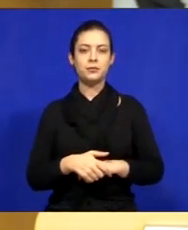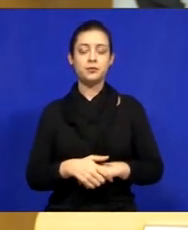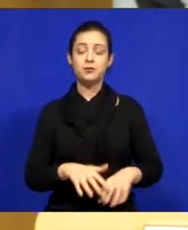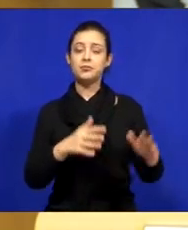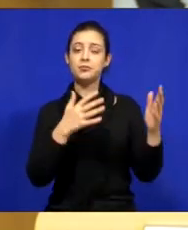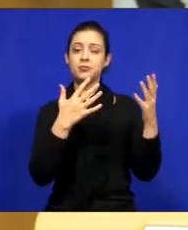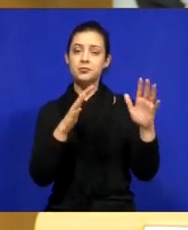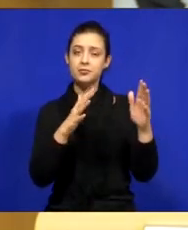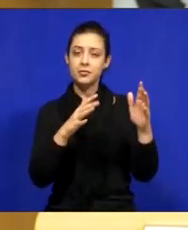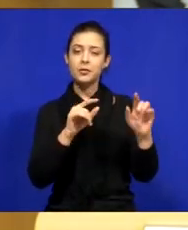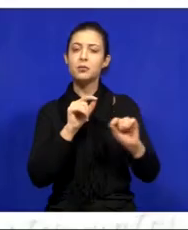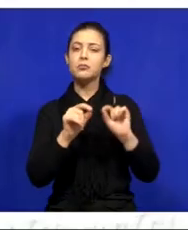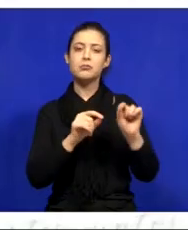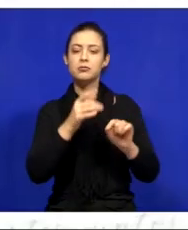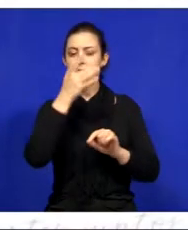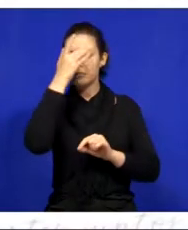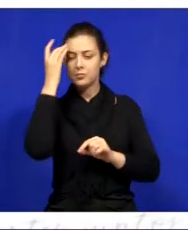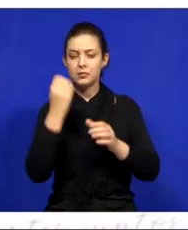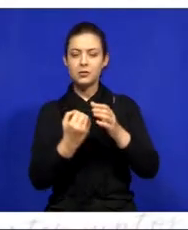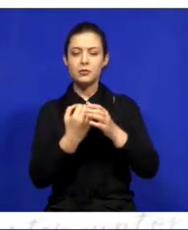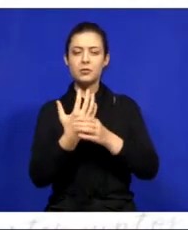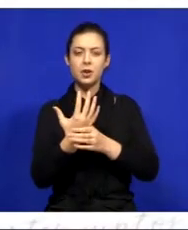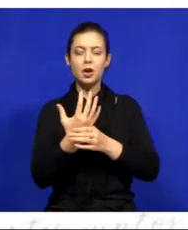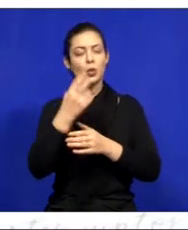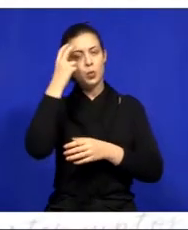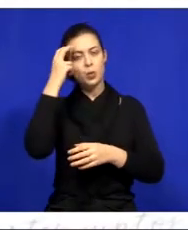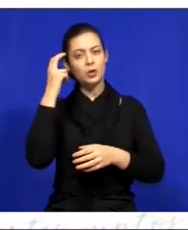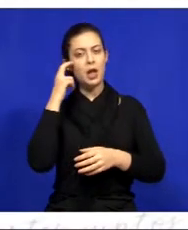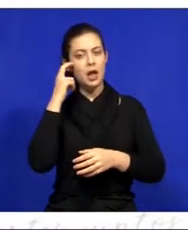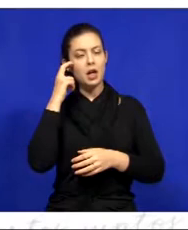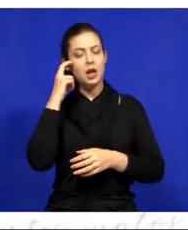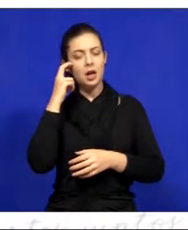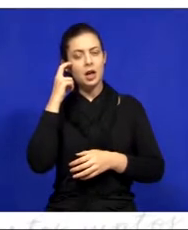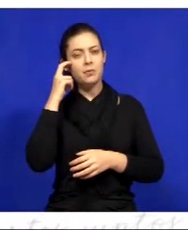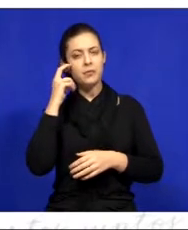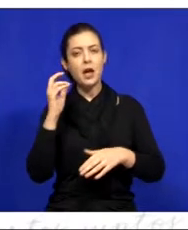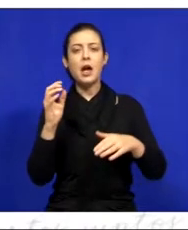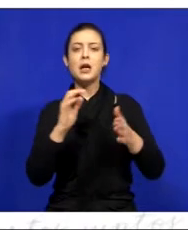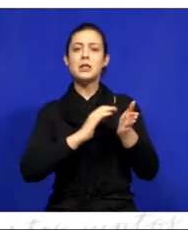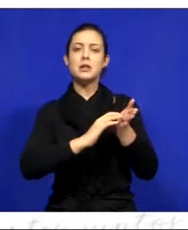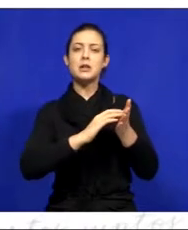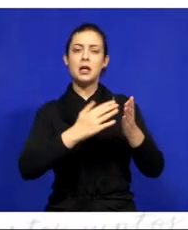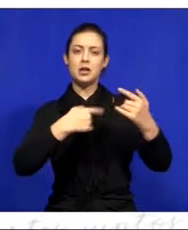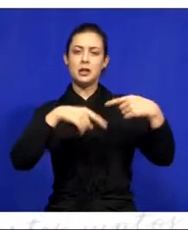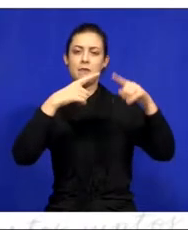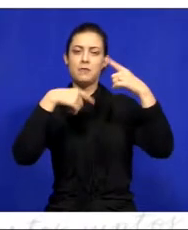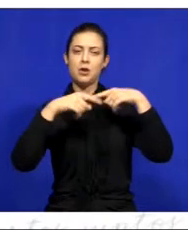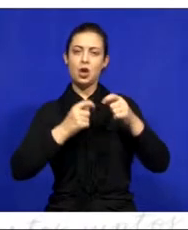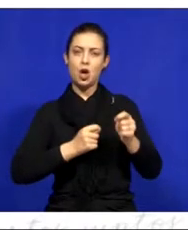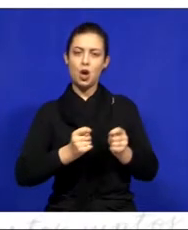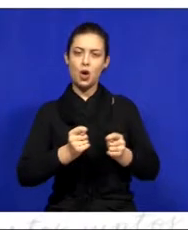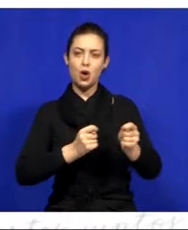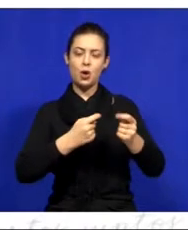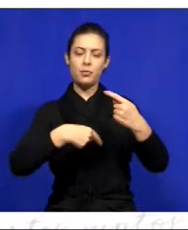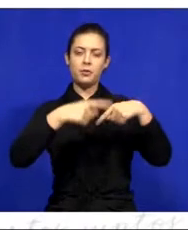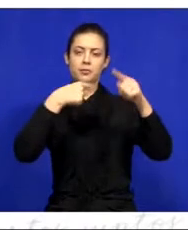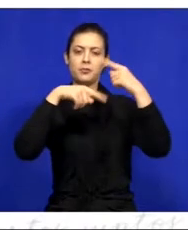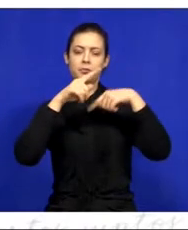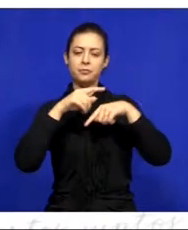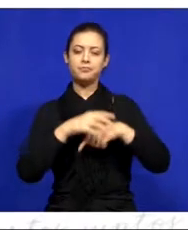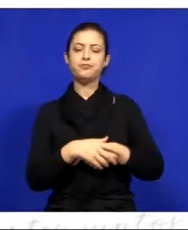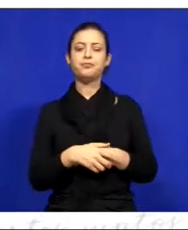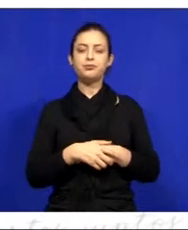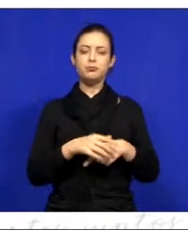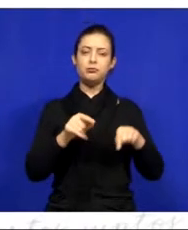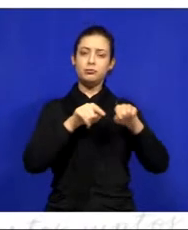a Fundação Cultural de Jacareí, a Secretaria de Desenvolvimento Econômico, que estiveram